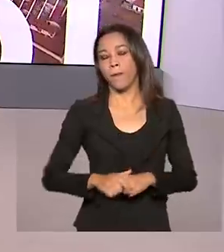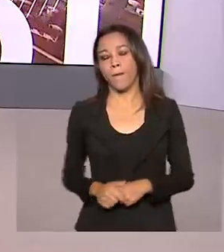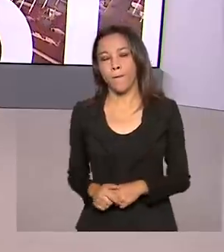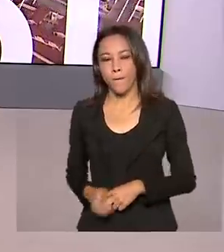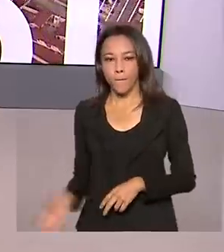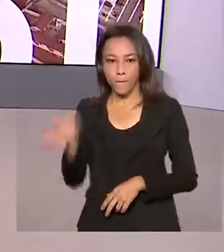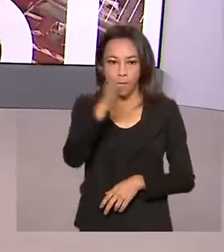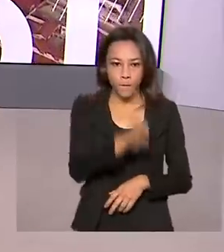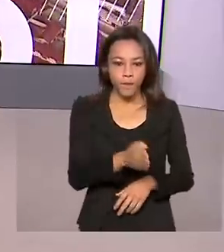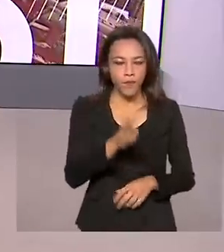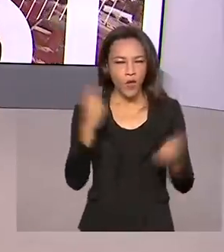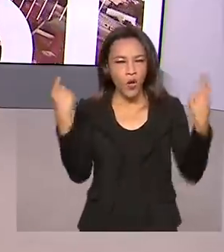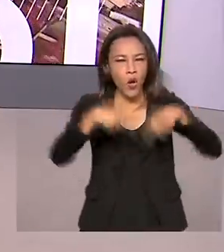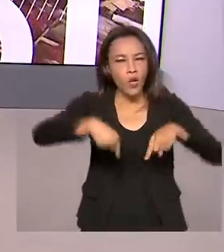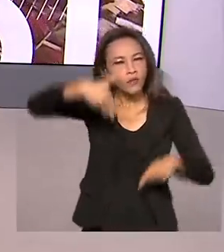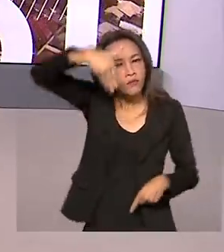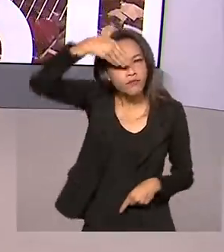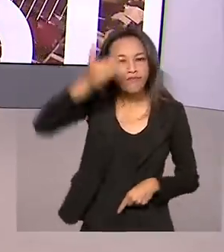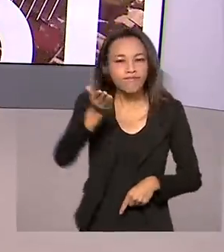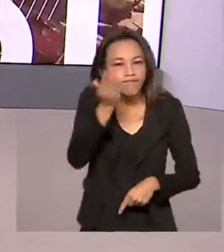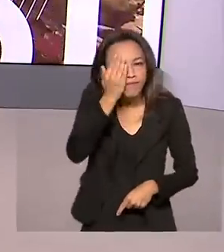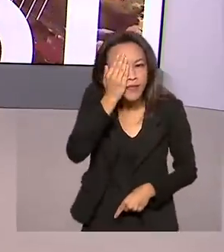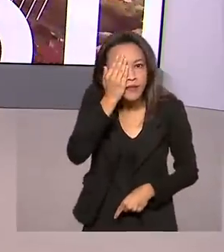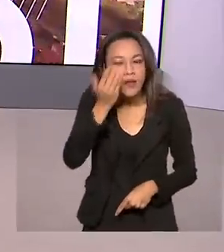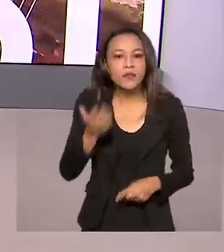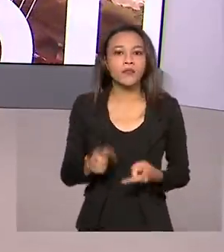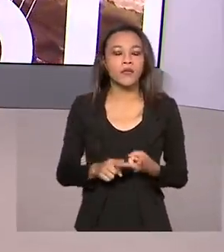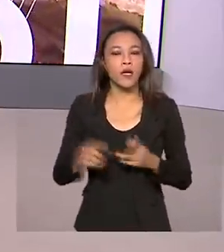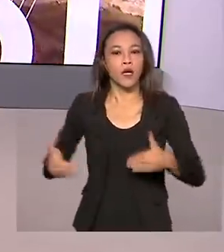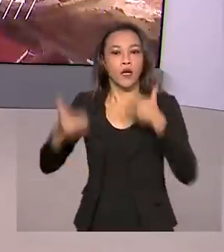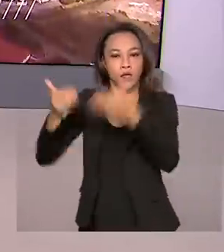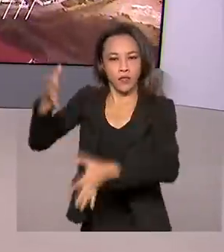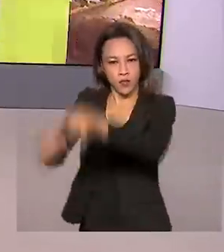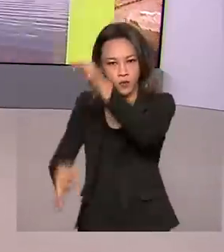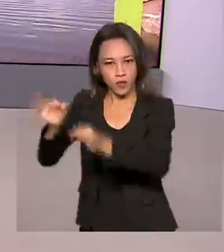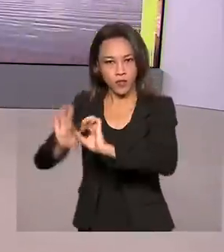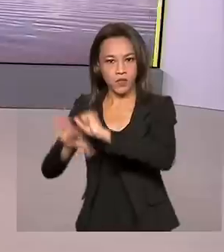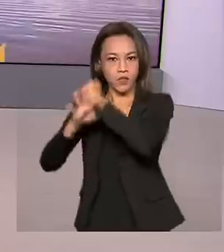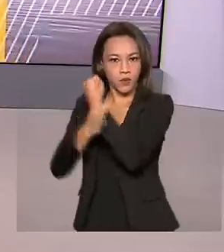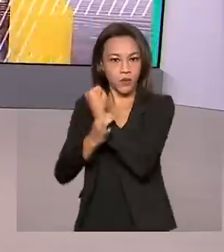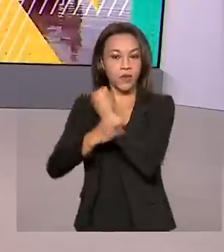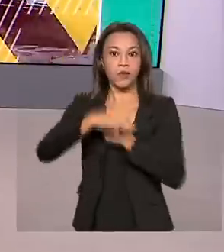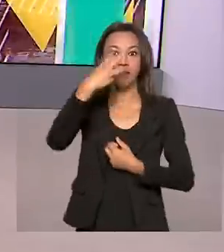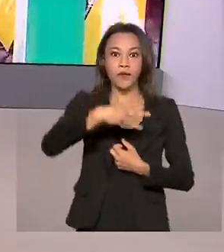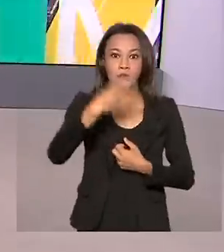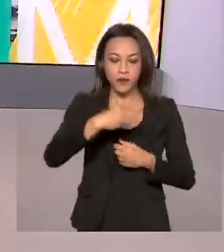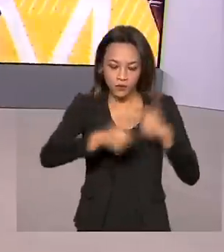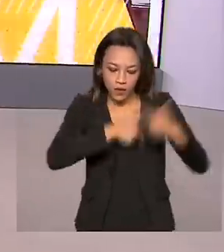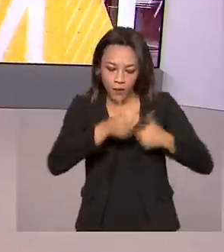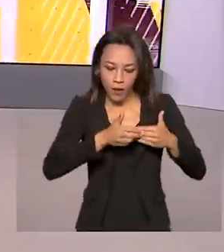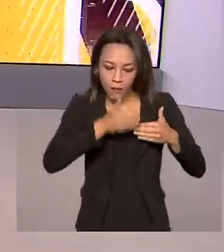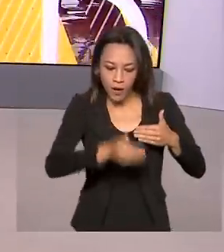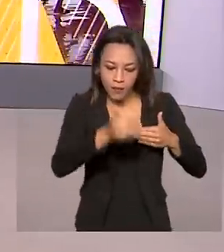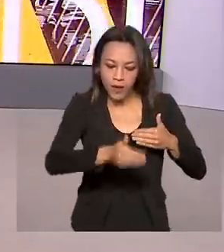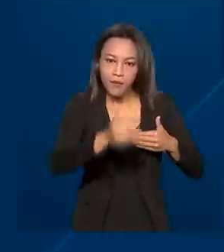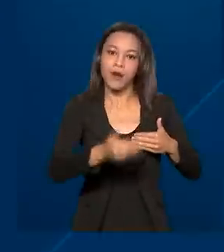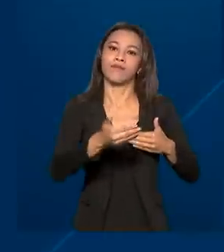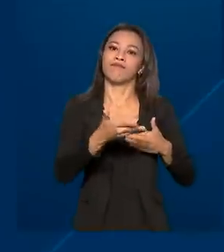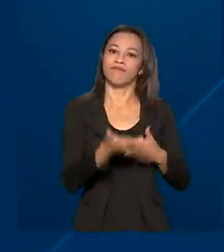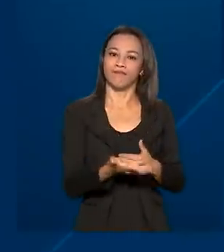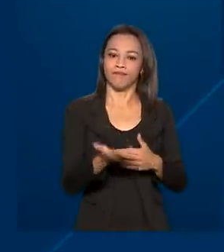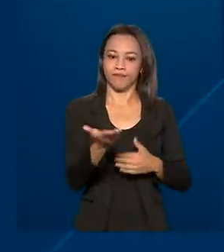Combate à pirataria. O Ministério da Justiça e Segurança Pública realizou a terceira fase da Operação 404.